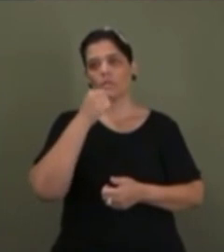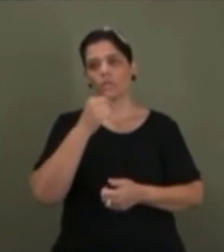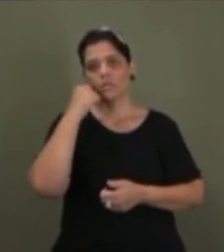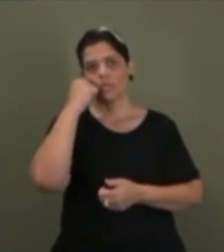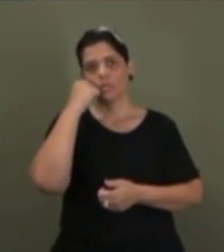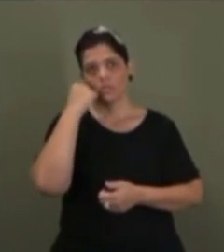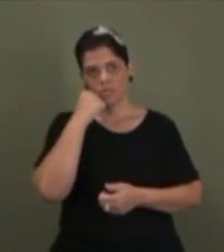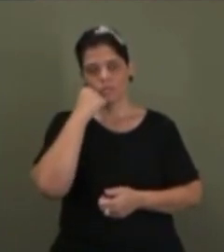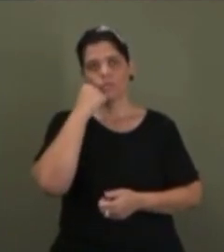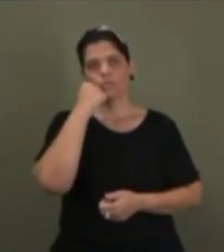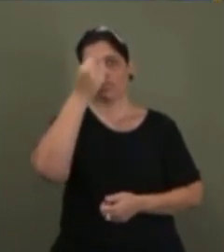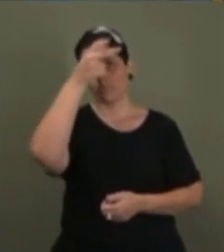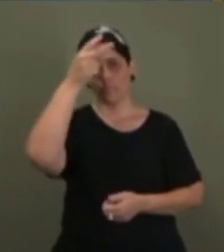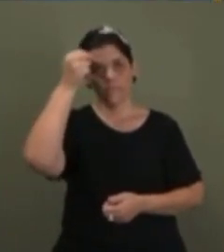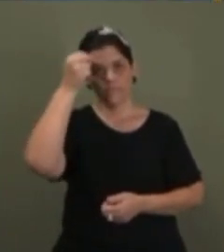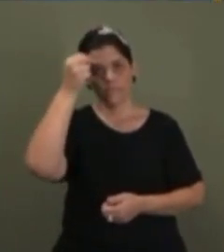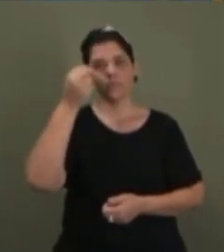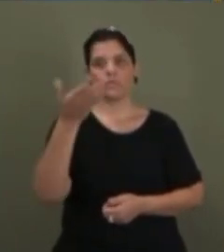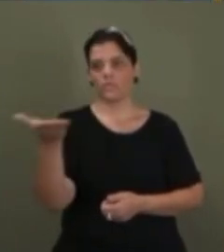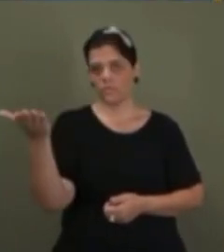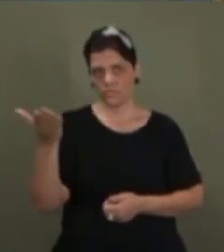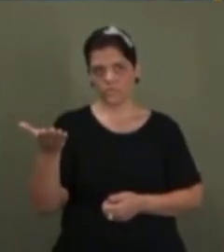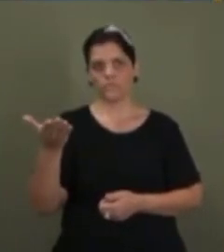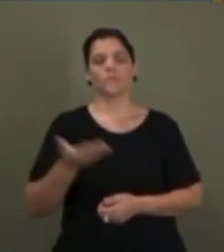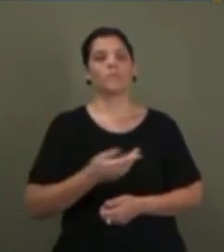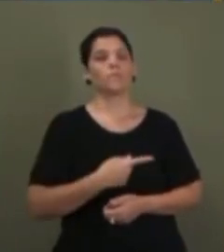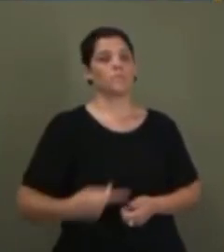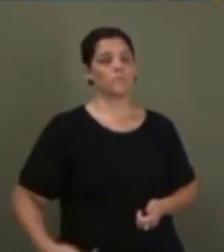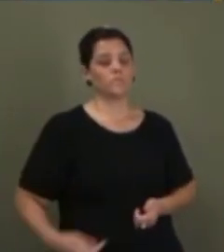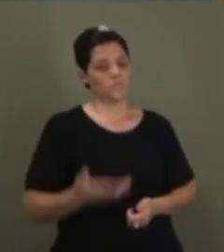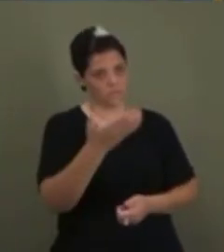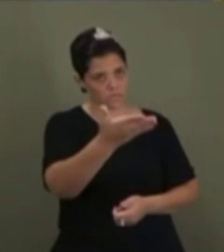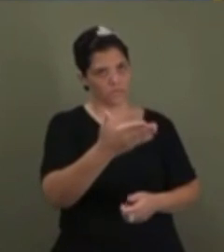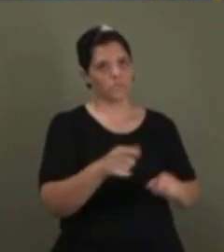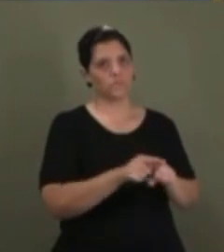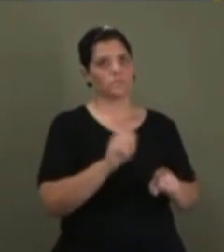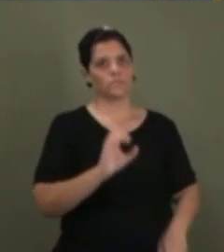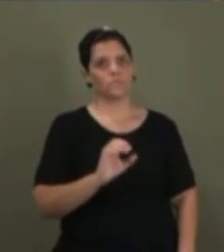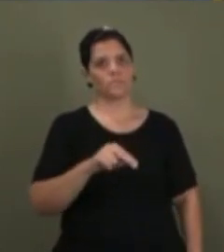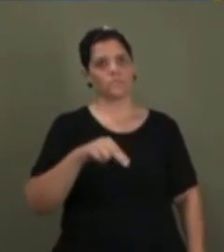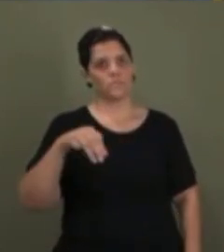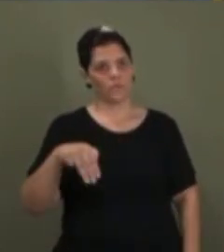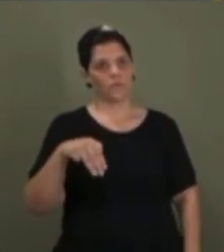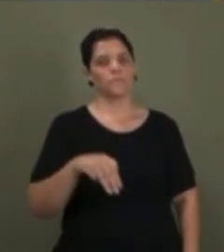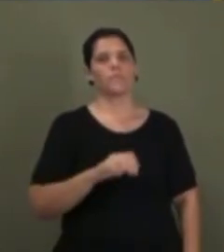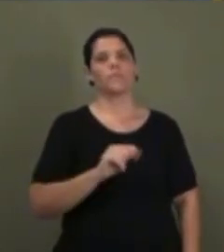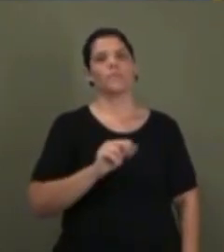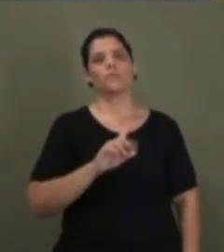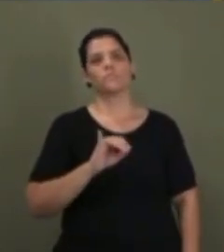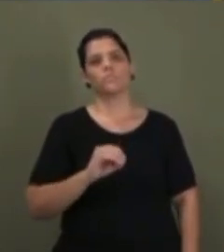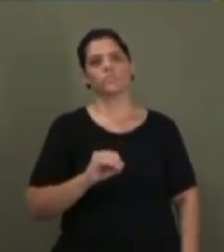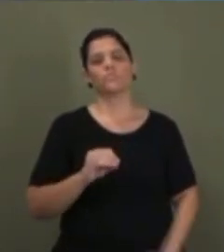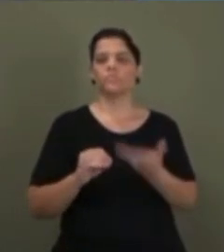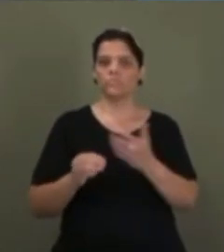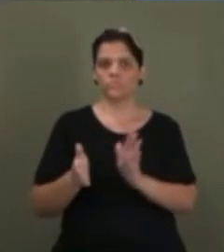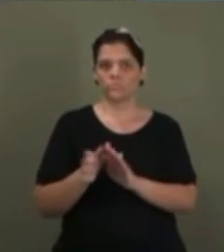senadores, cumprimentar aqui nosso presidente da CNM, Paulo Zilkowski, através dele cumprimentar todos